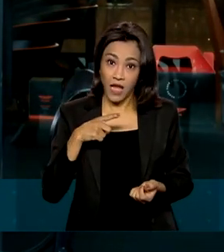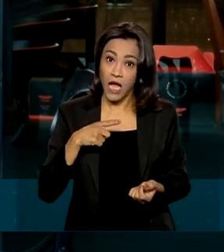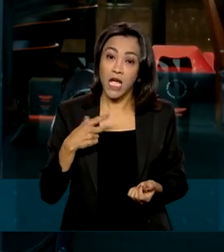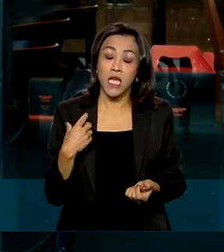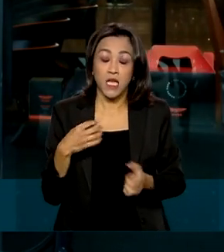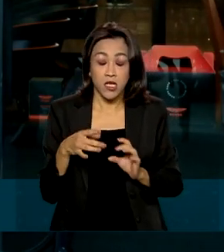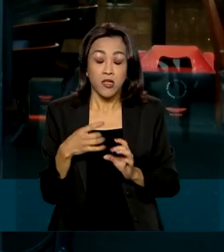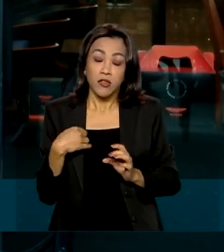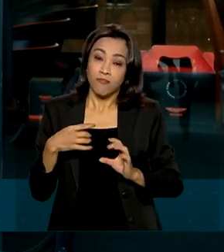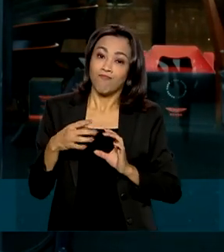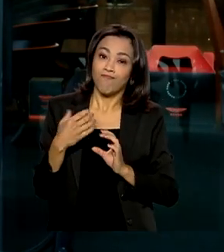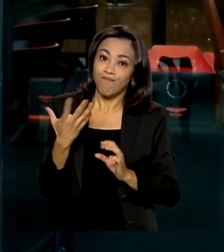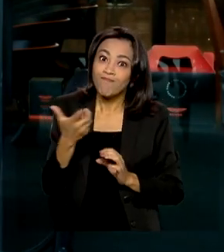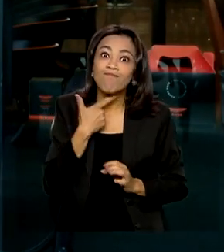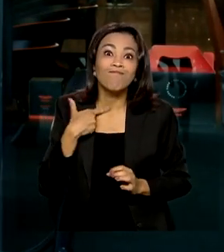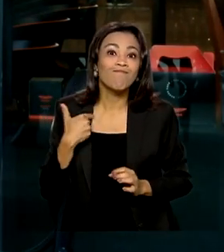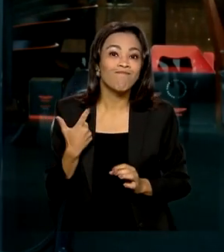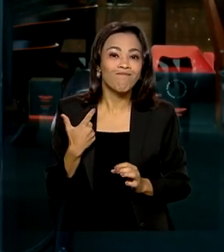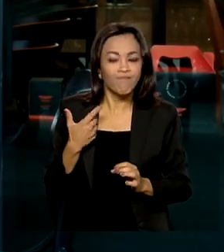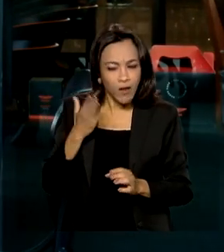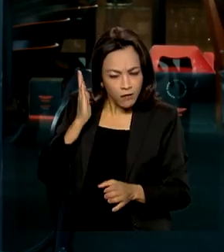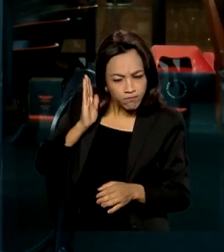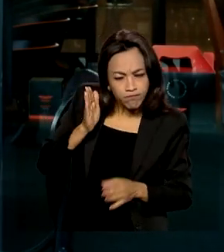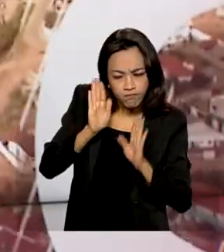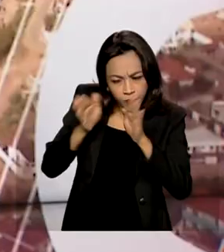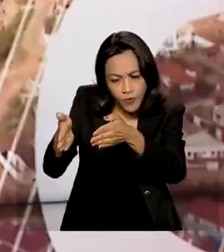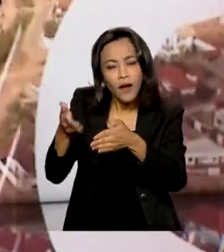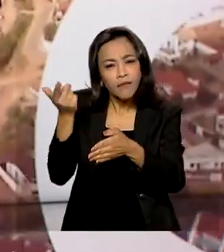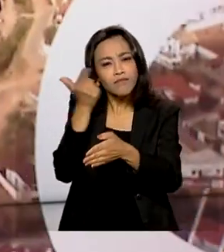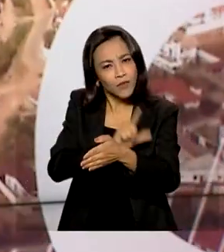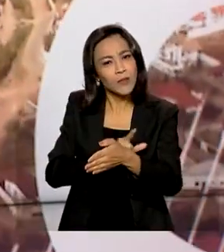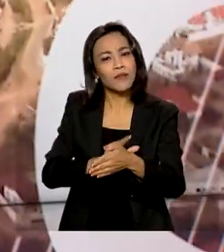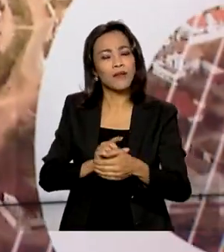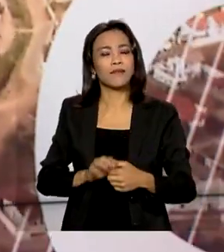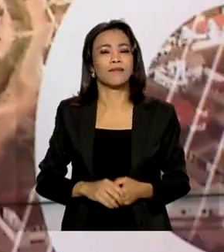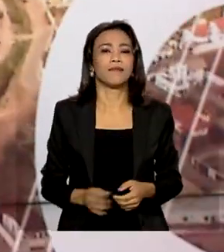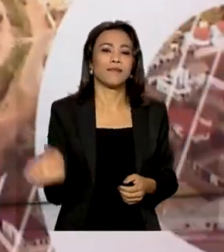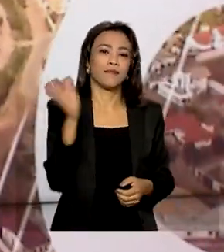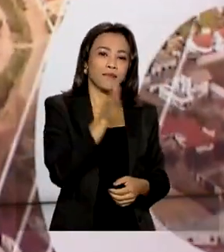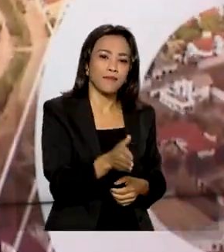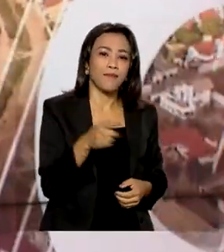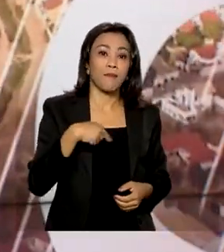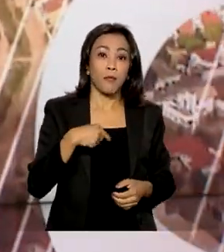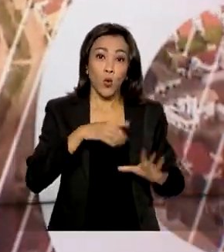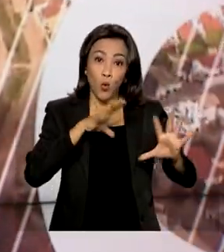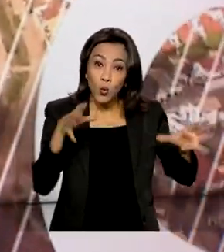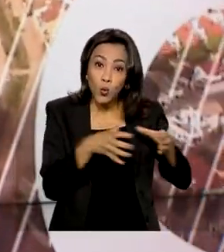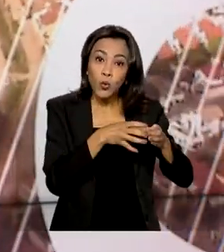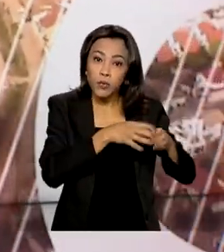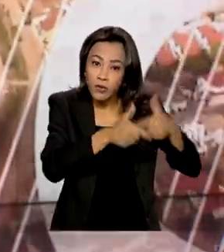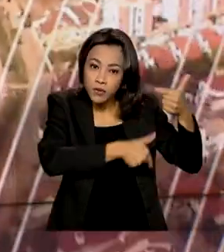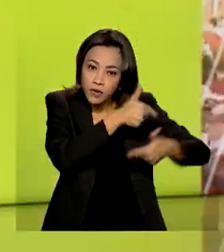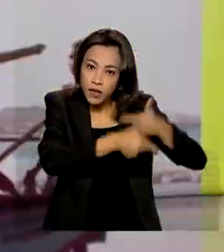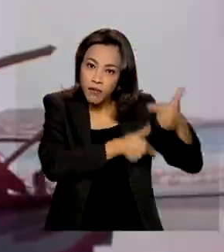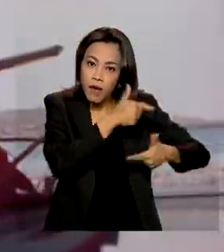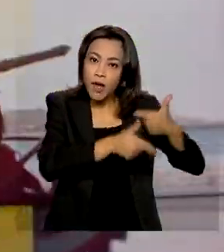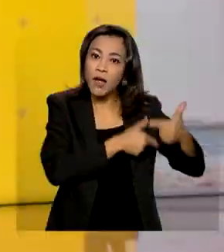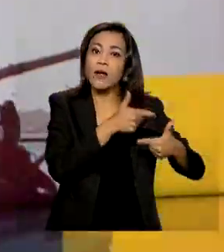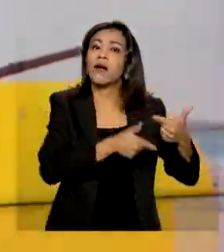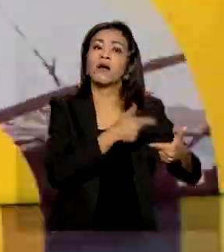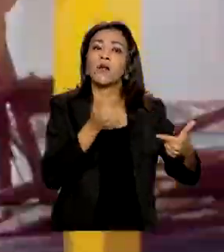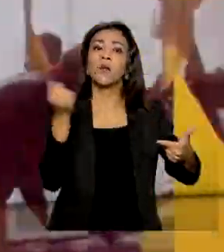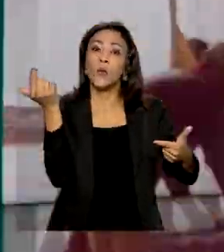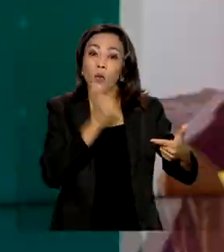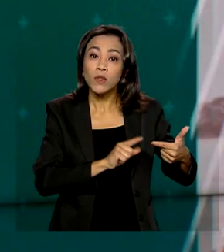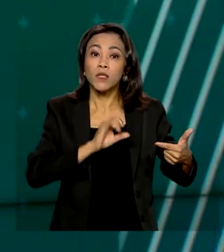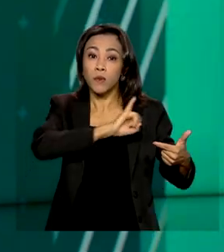persistir naquilo, você consegue. Eu acho que sim. A Operação Resgate 2 libertou somente em julho